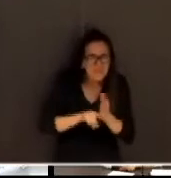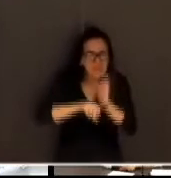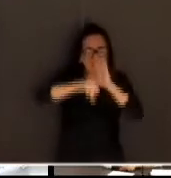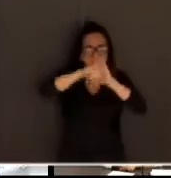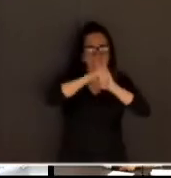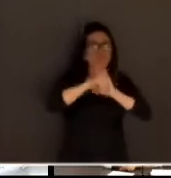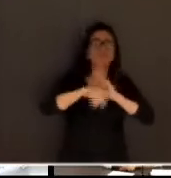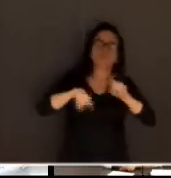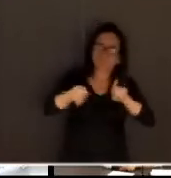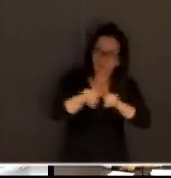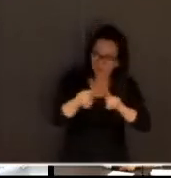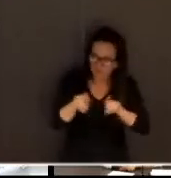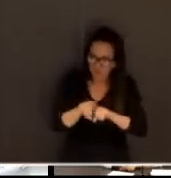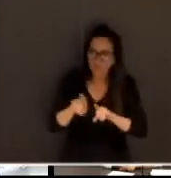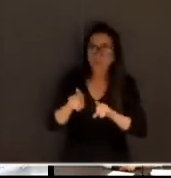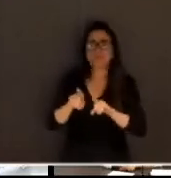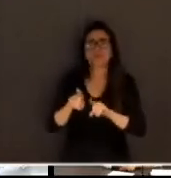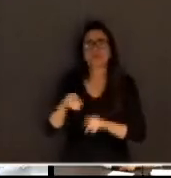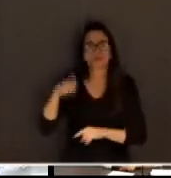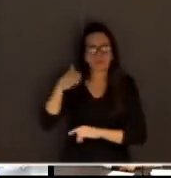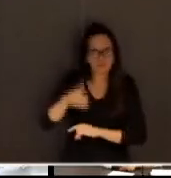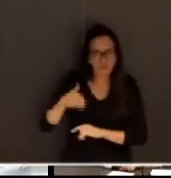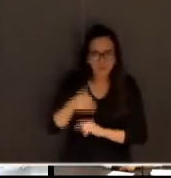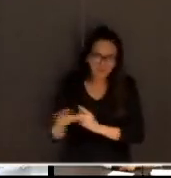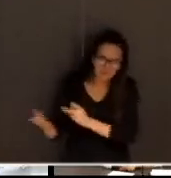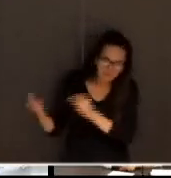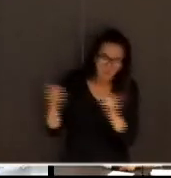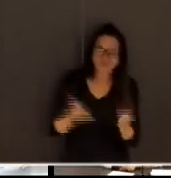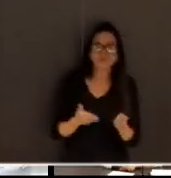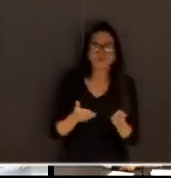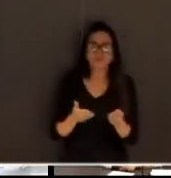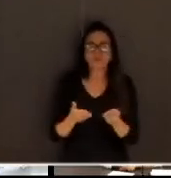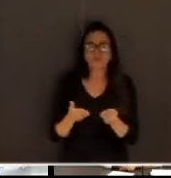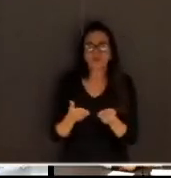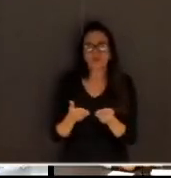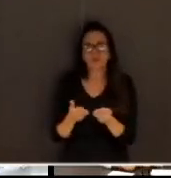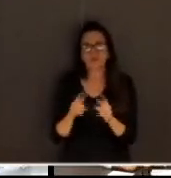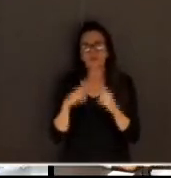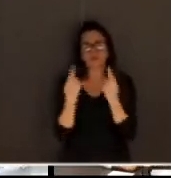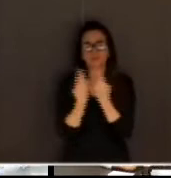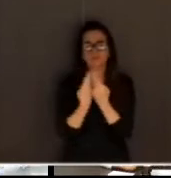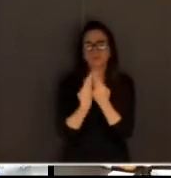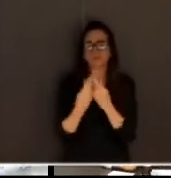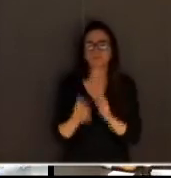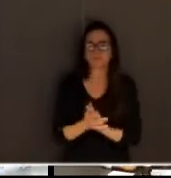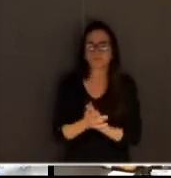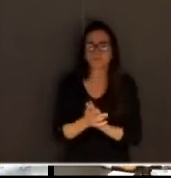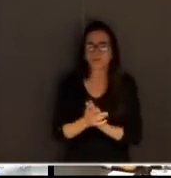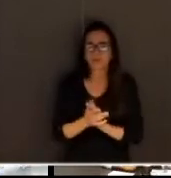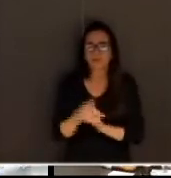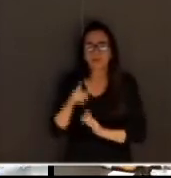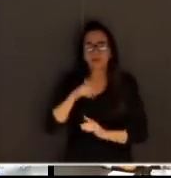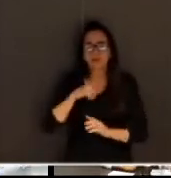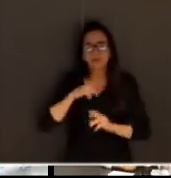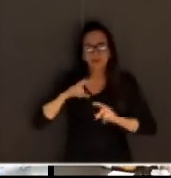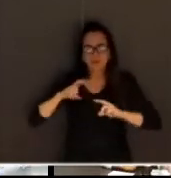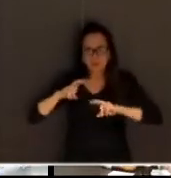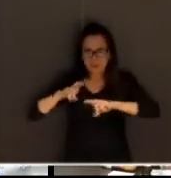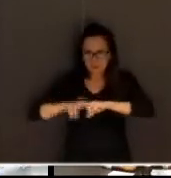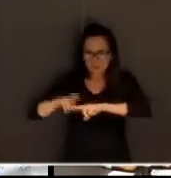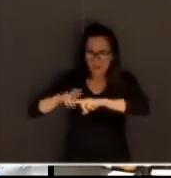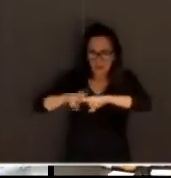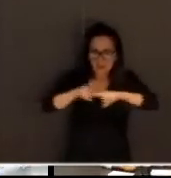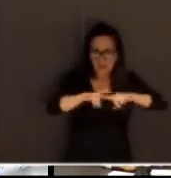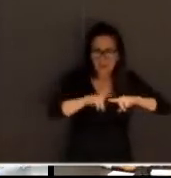defensores públicos da União também foram convidados para essa reunião. Havia cadeira, inclusive, para o